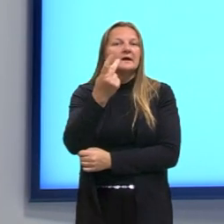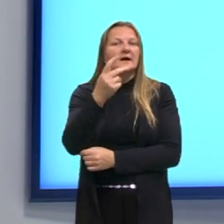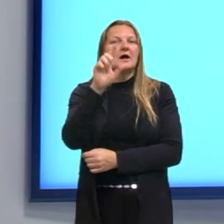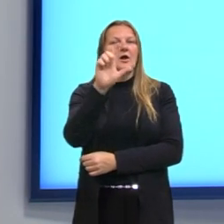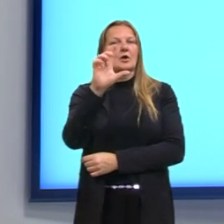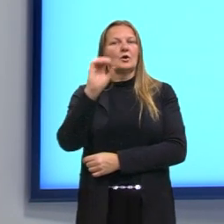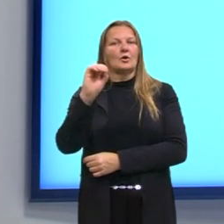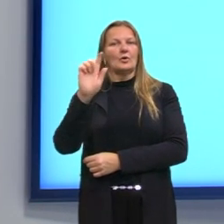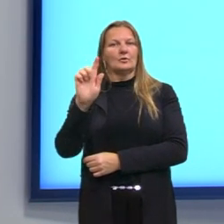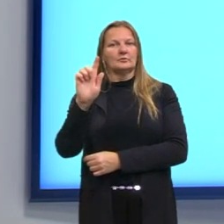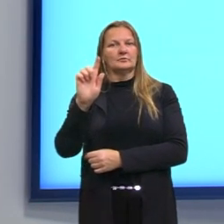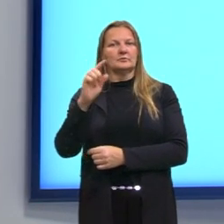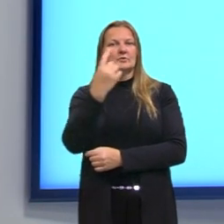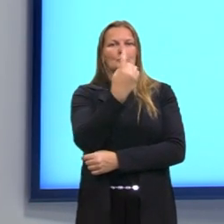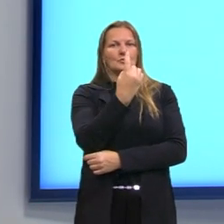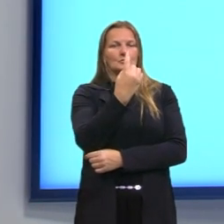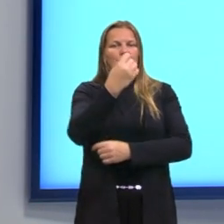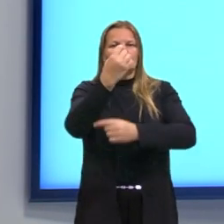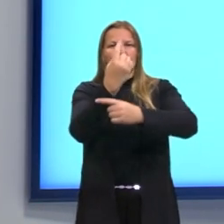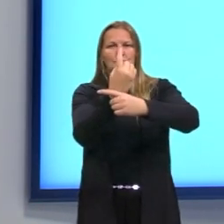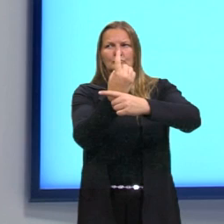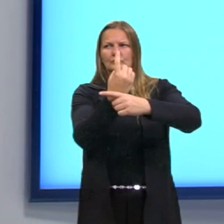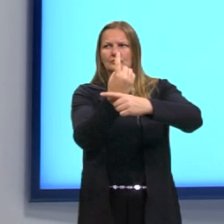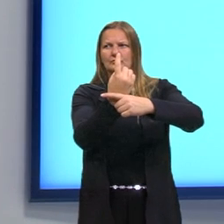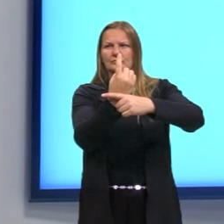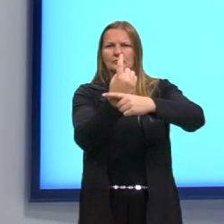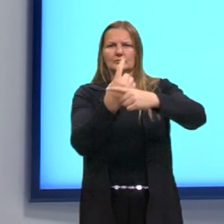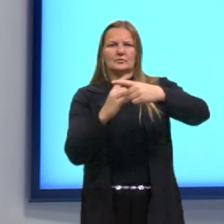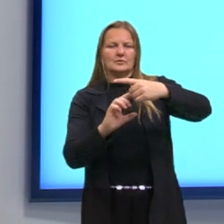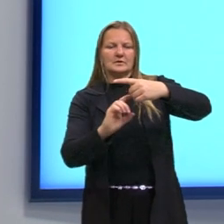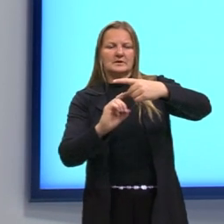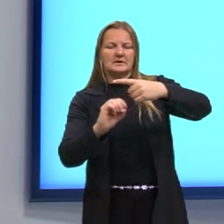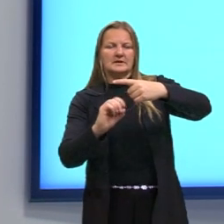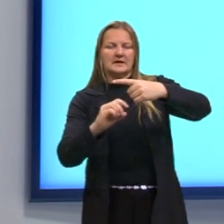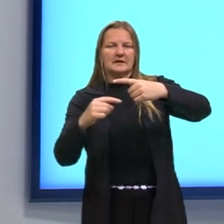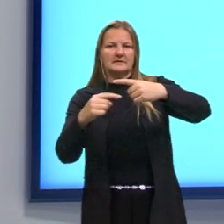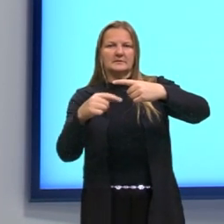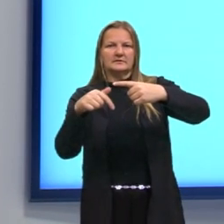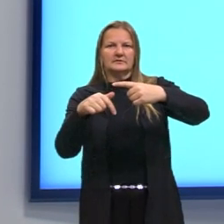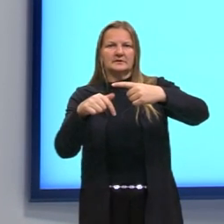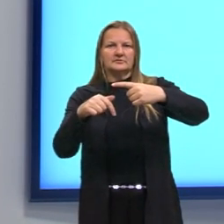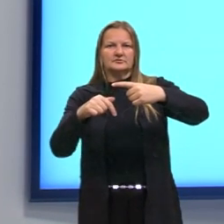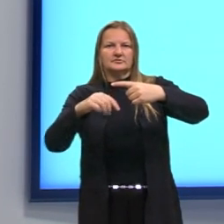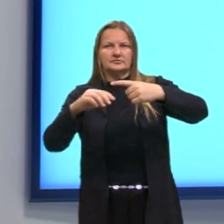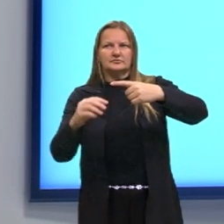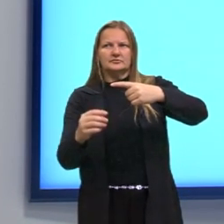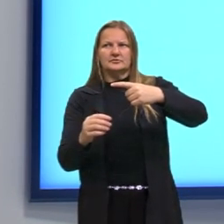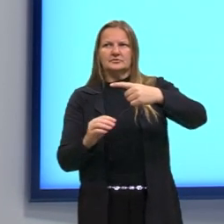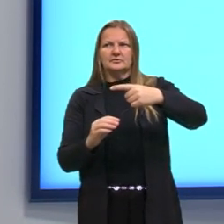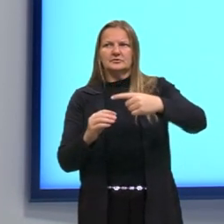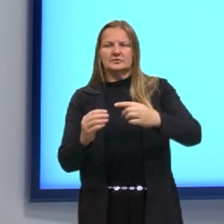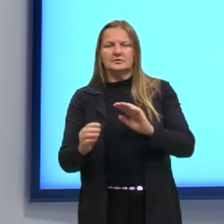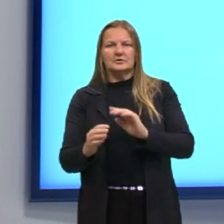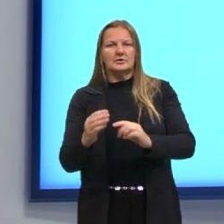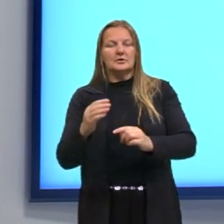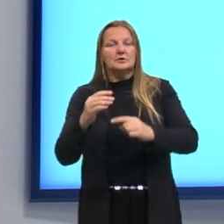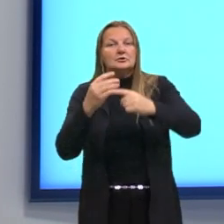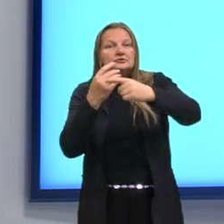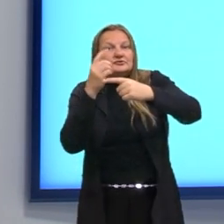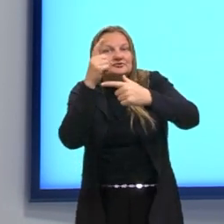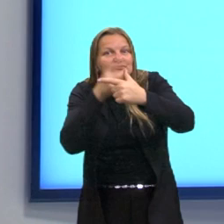logaritmo de 1 sobre 10 elevado a menos 7 sobre B na base 10.